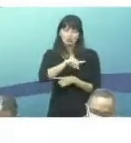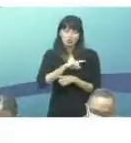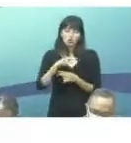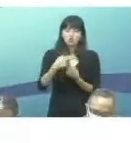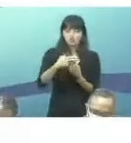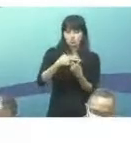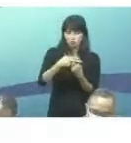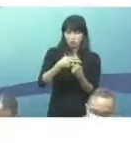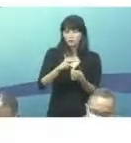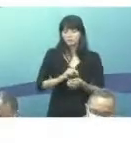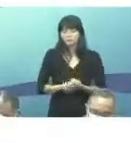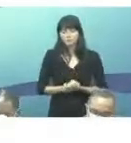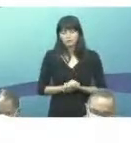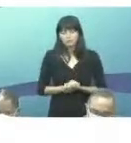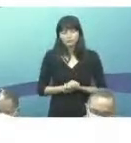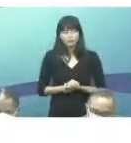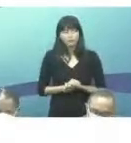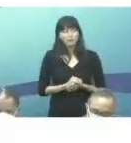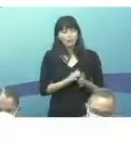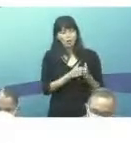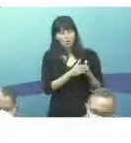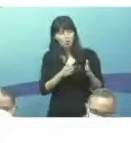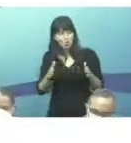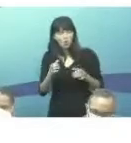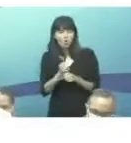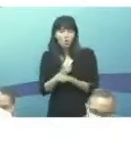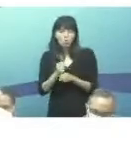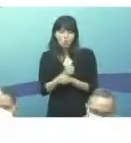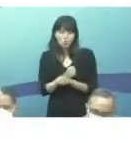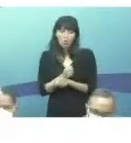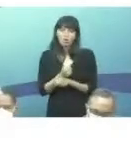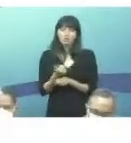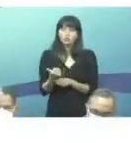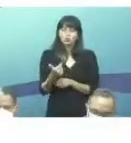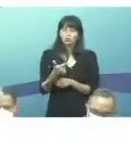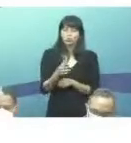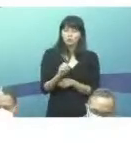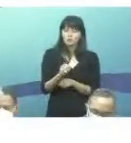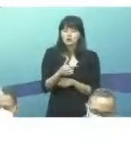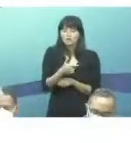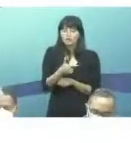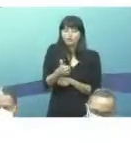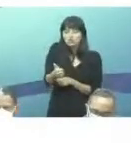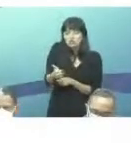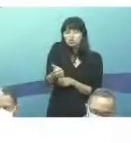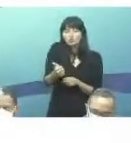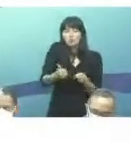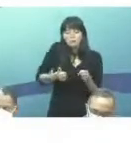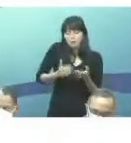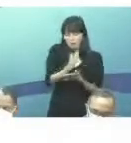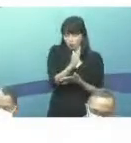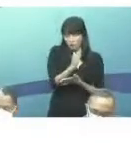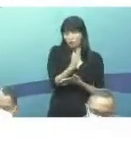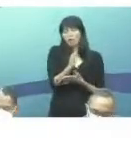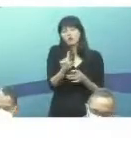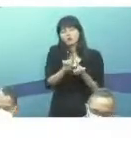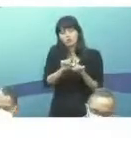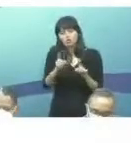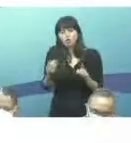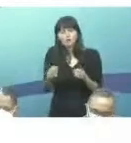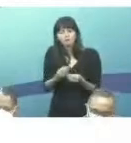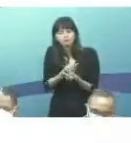de Saúde. Ao longo do ano de 2021, nós aprovamos e disponibilizamos, já